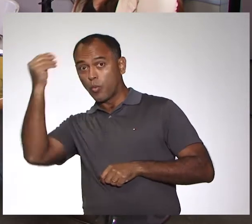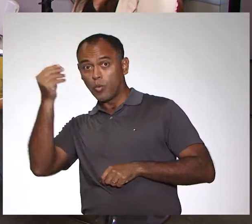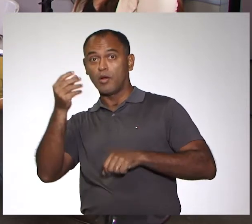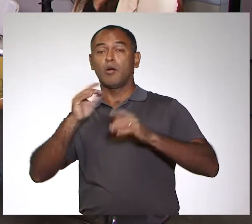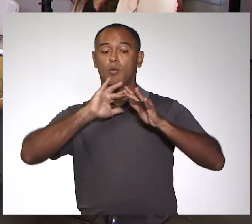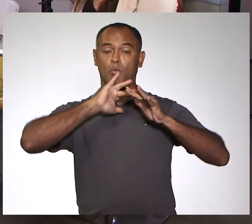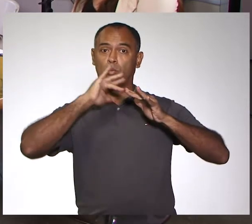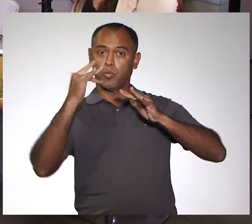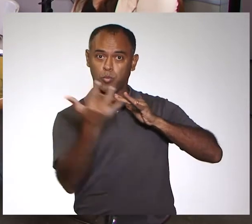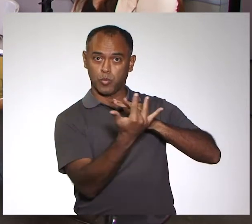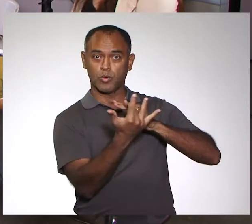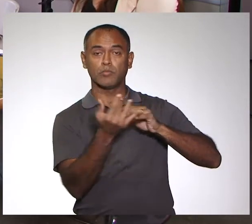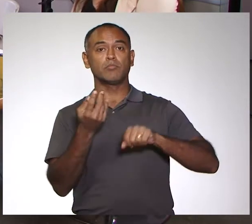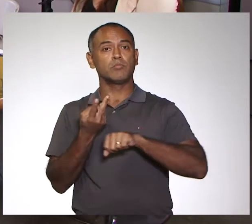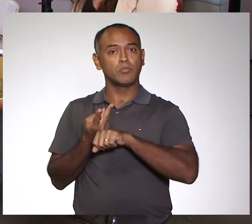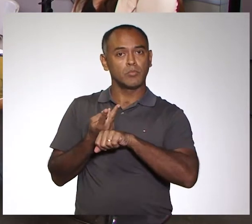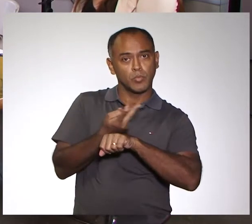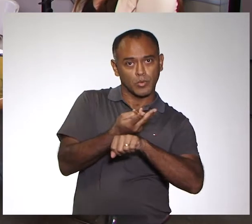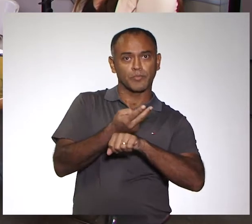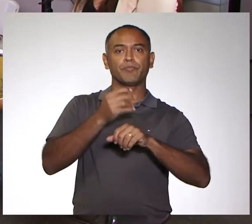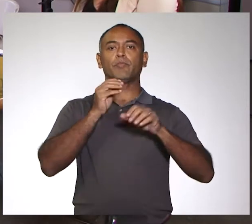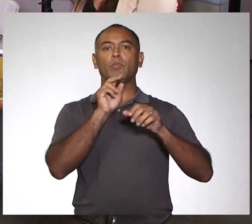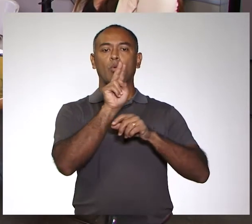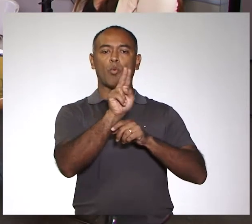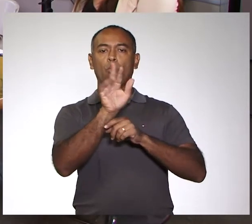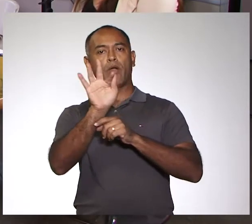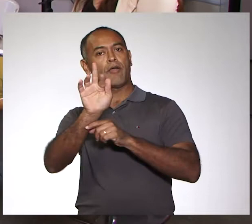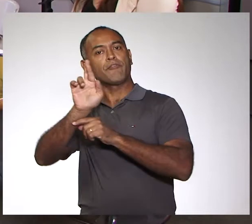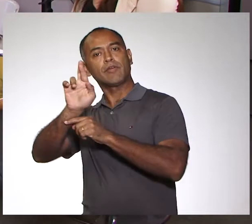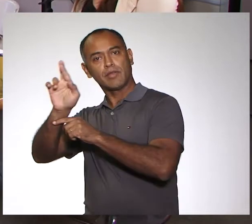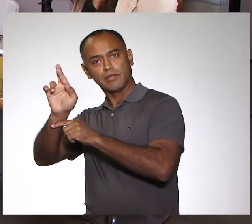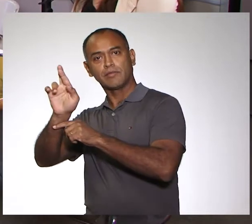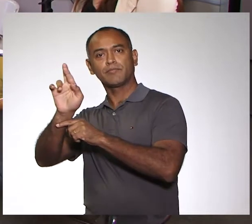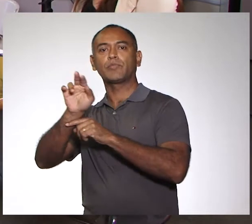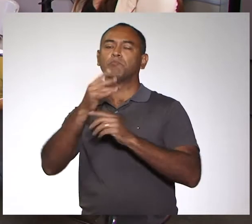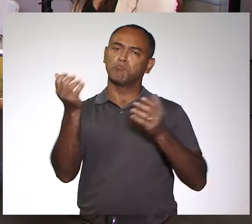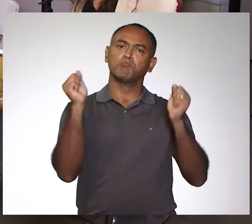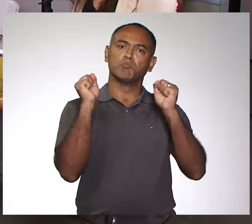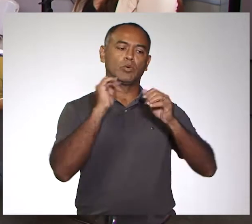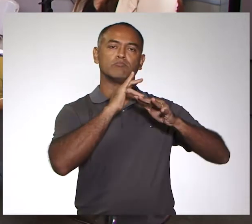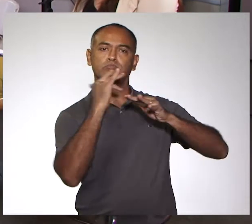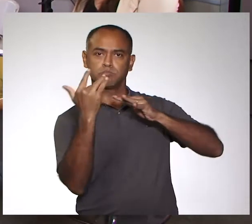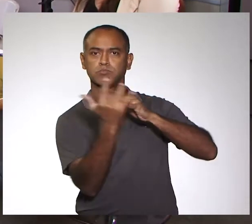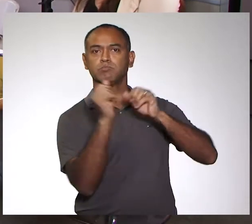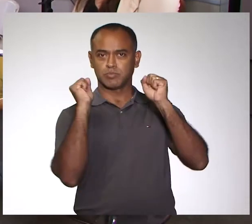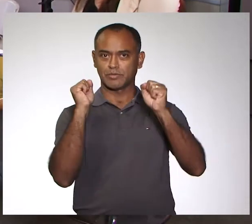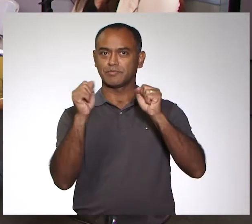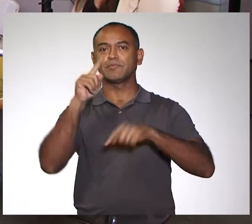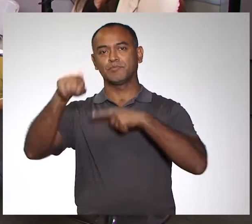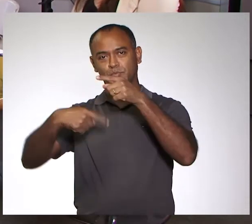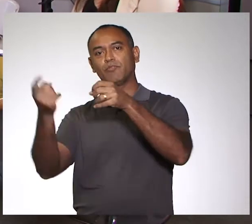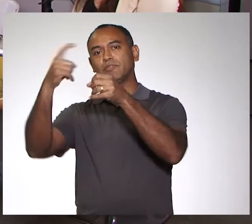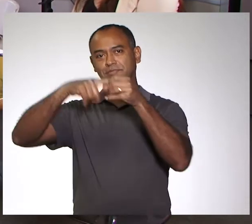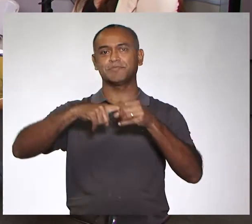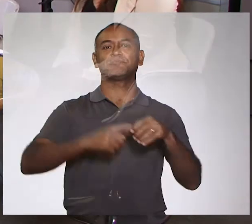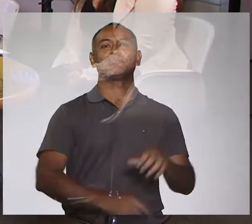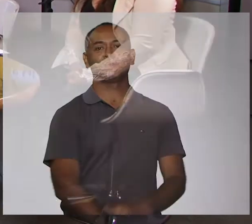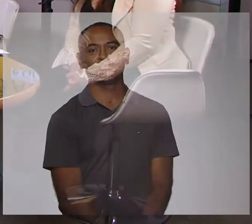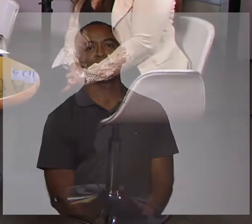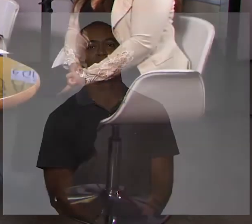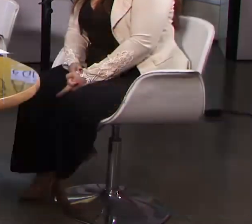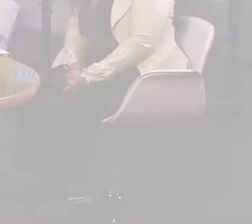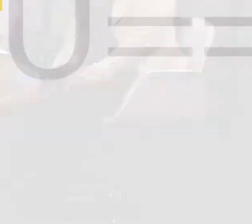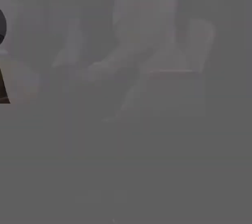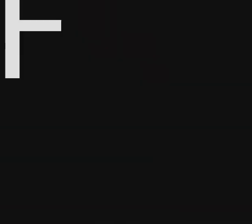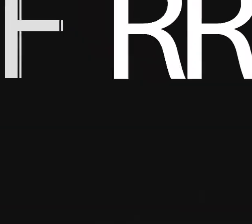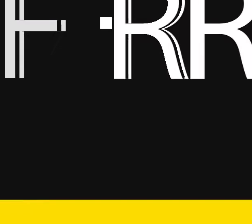procurar a UFRR nas redes sociais. Basta colocar UFRR Oficial no Twitter, no Facebook ou no Instagram. Até daqui a